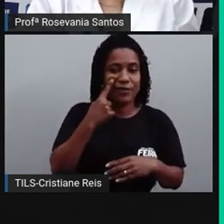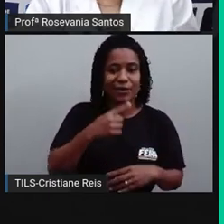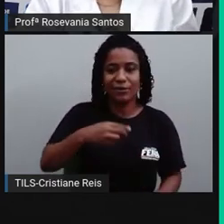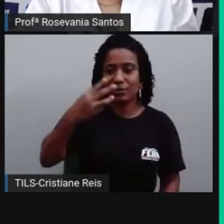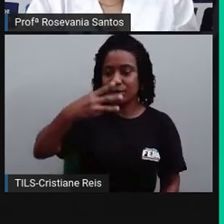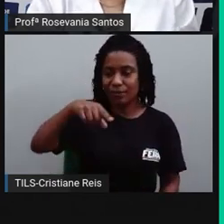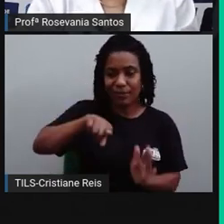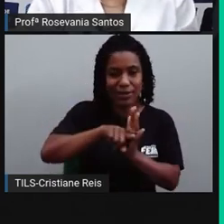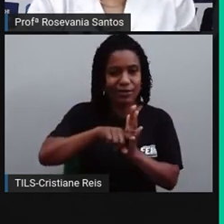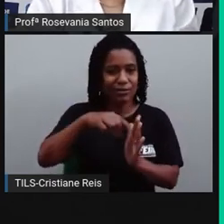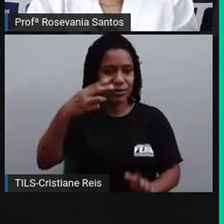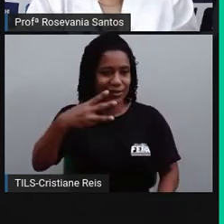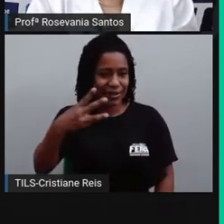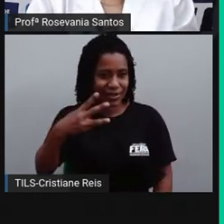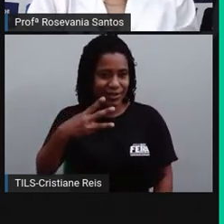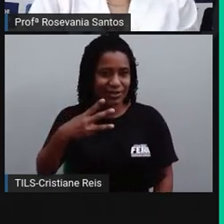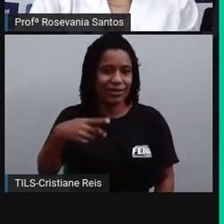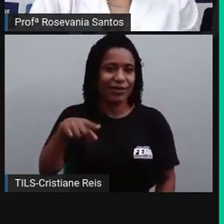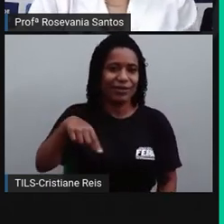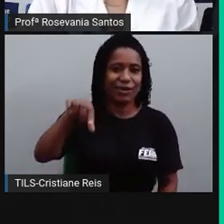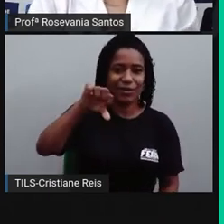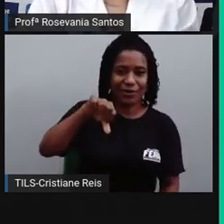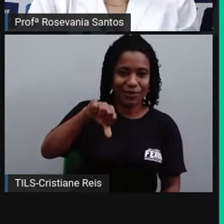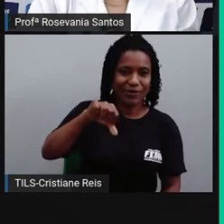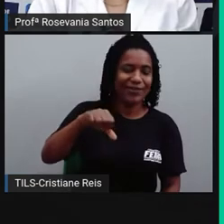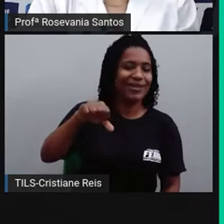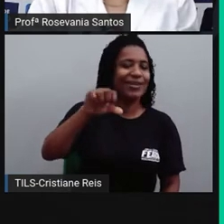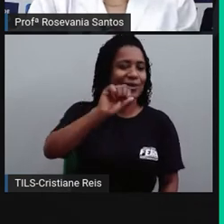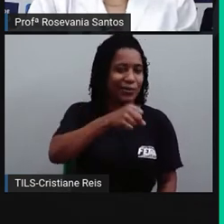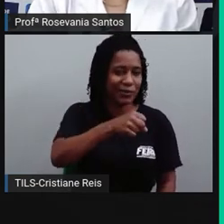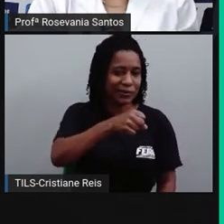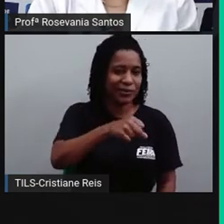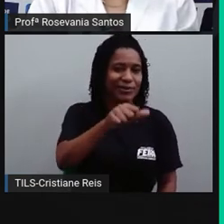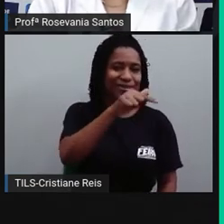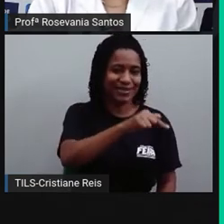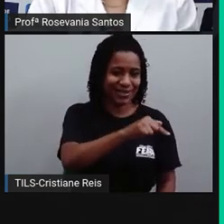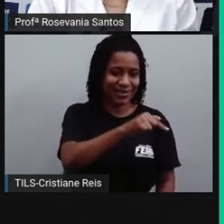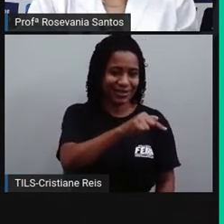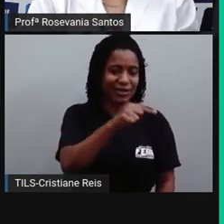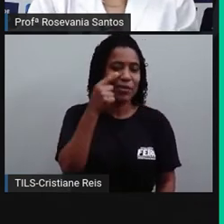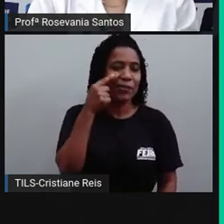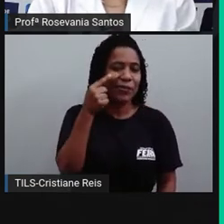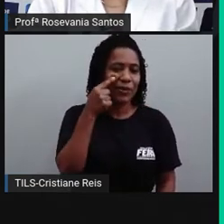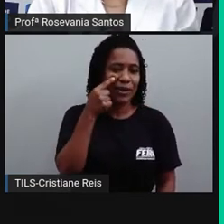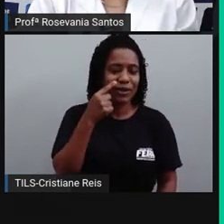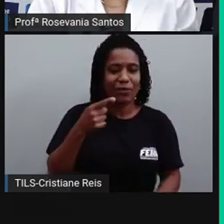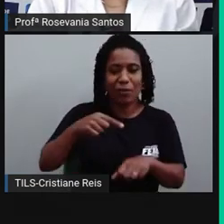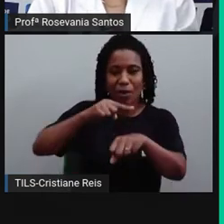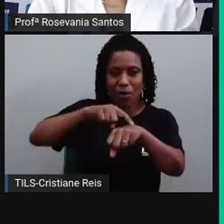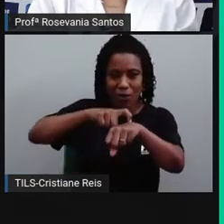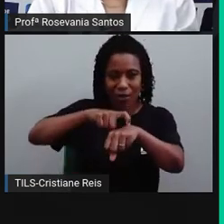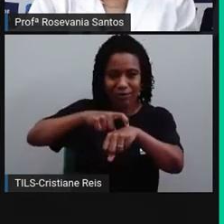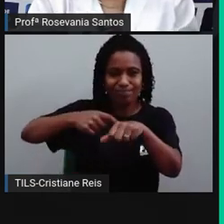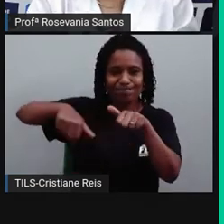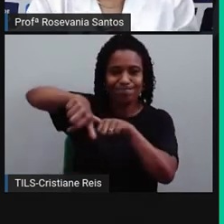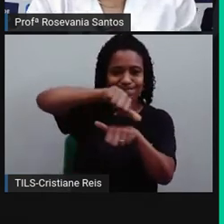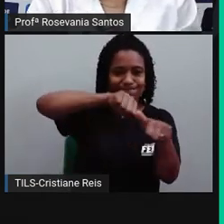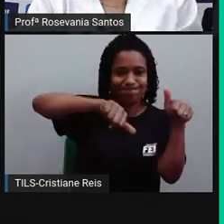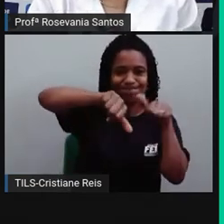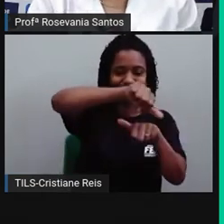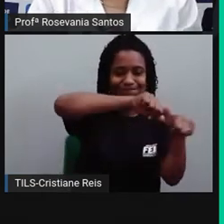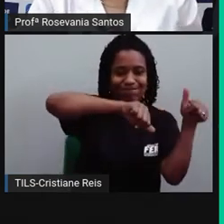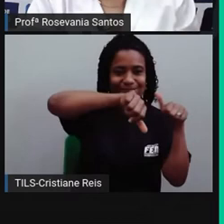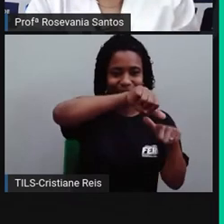ser 9 horas, 8 horas, 7 horas. Por quê? Porque eu vou diminuindo de 1 em 1. Porque isso aqui é 1 fuso.